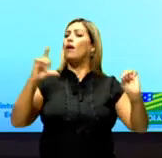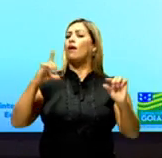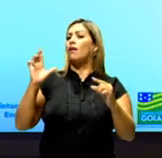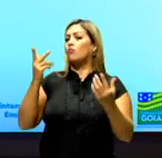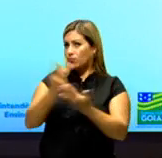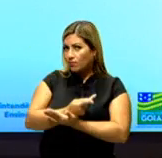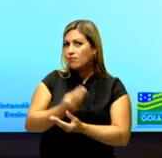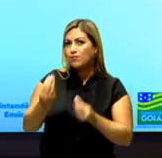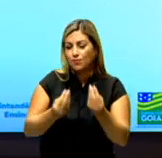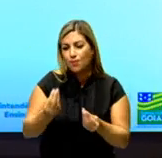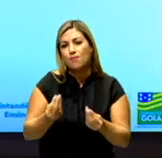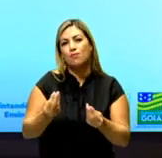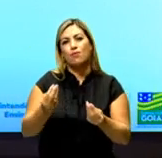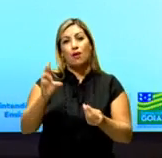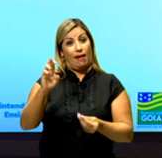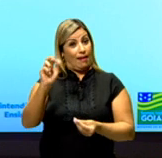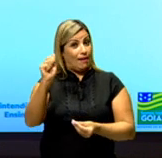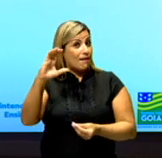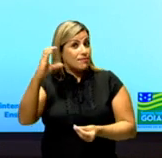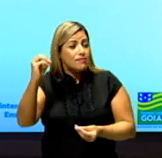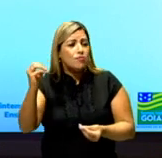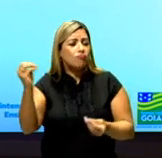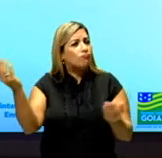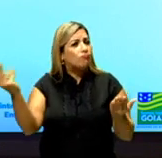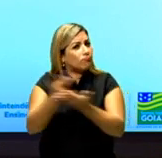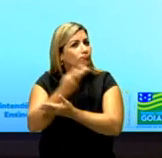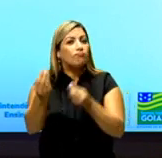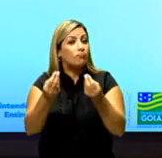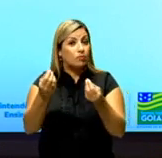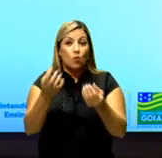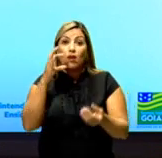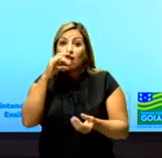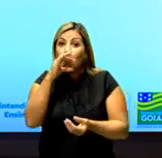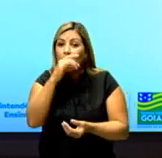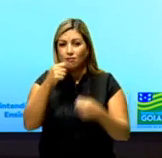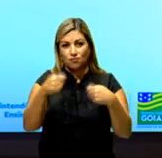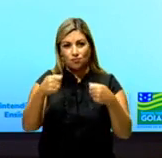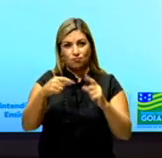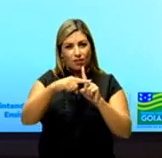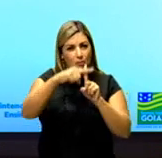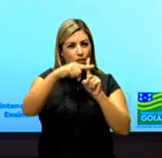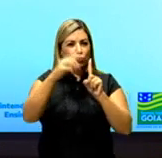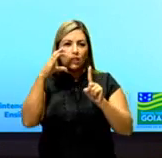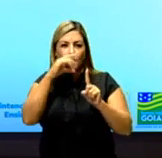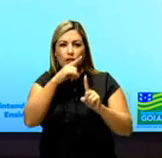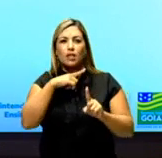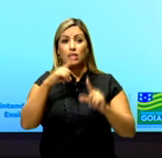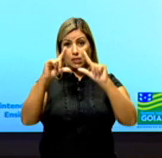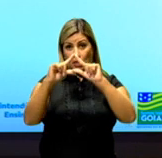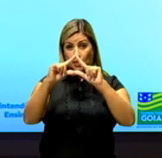ela acontecer, pra essa reação ter acontecido, precisou de um aquecimento. Então esse delta aqui representa